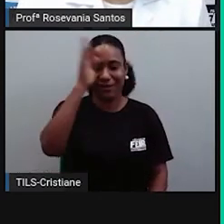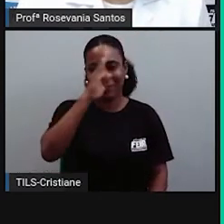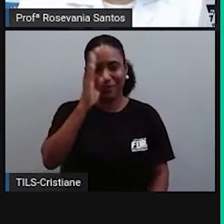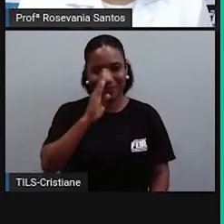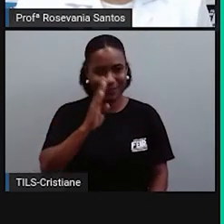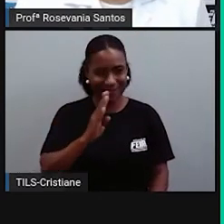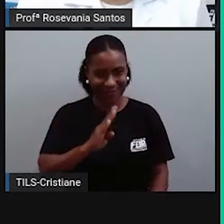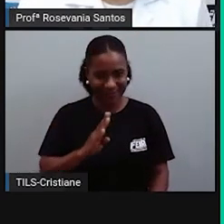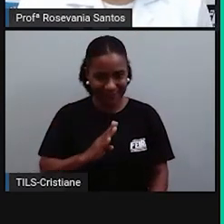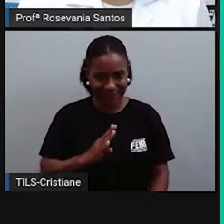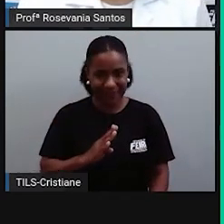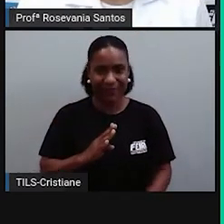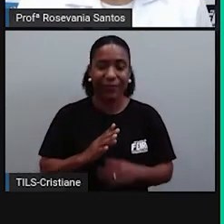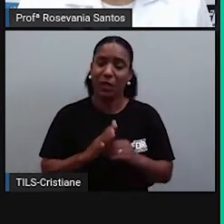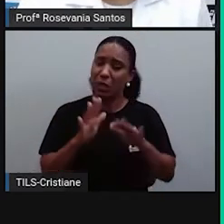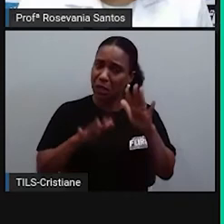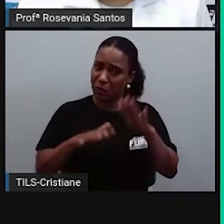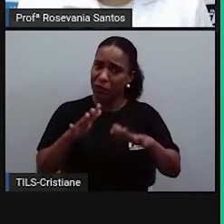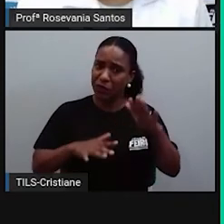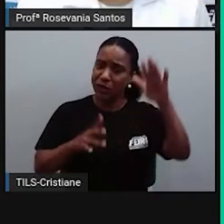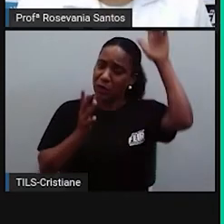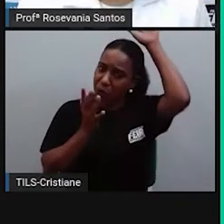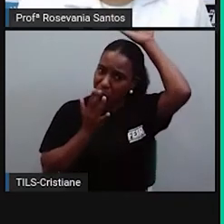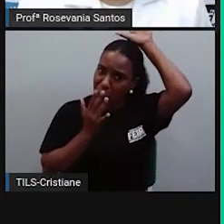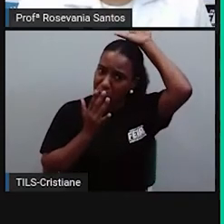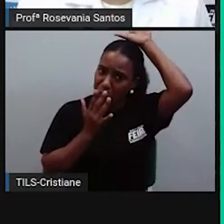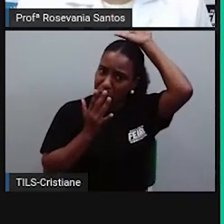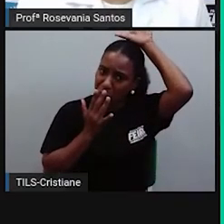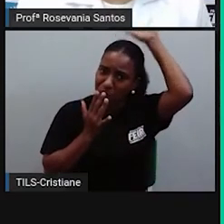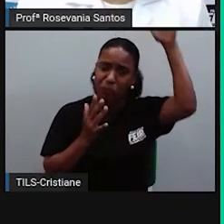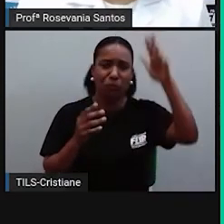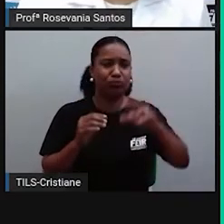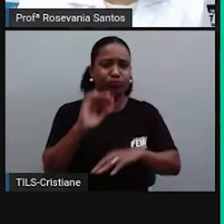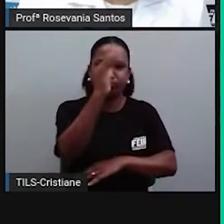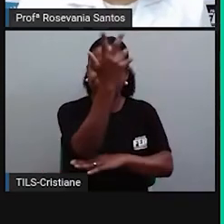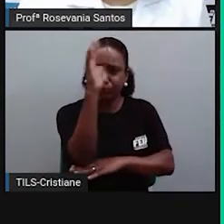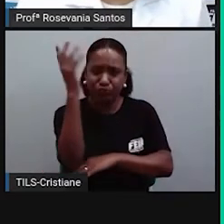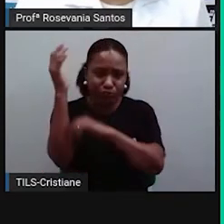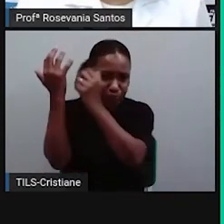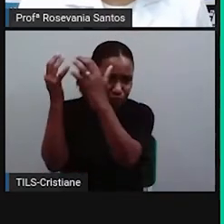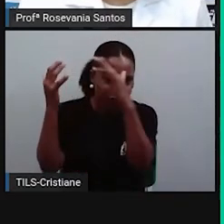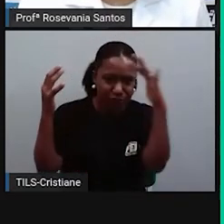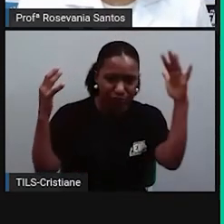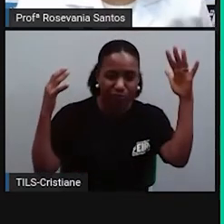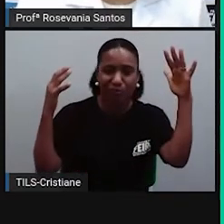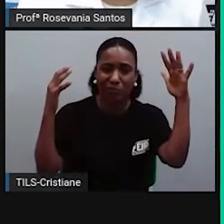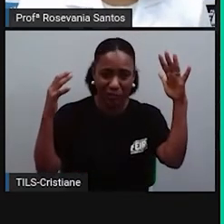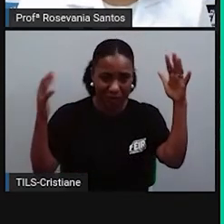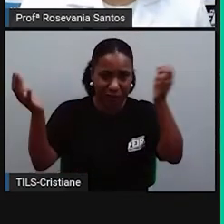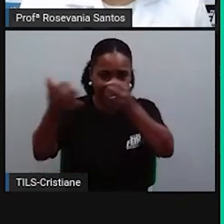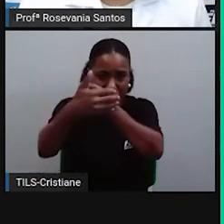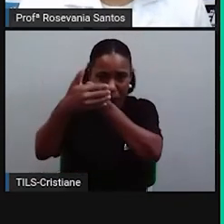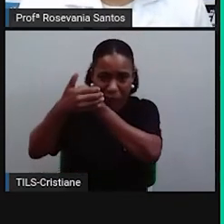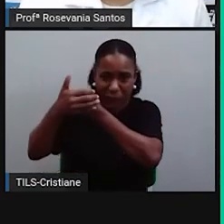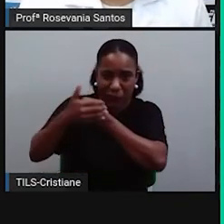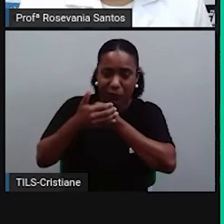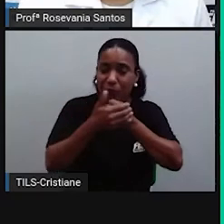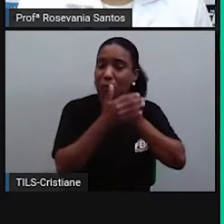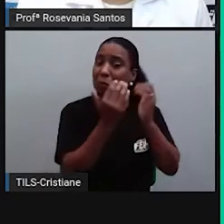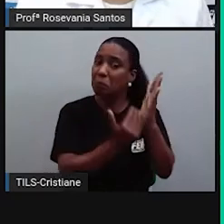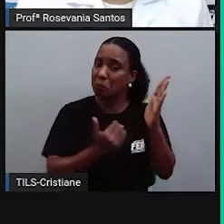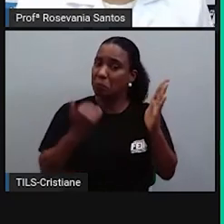muito, digamos assim, de mata fechada. Aí já tinha esse alinhamento de serras que a gente tem no litoral